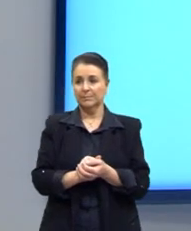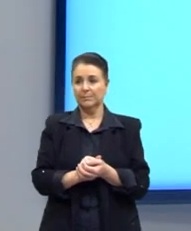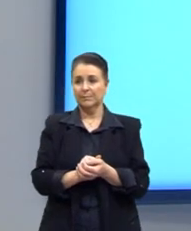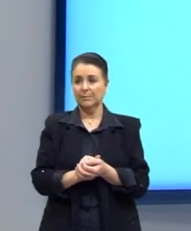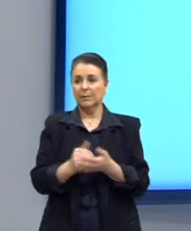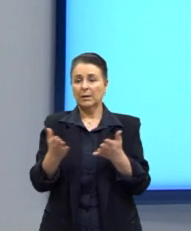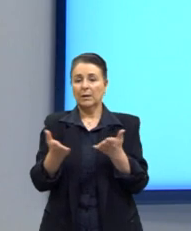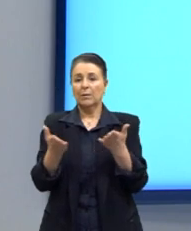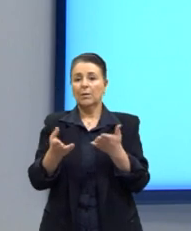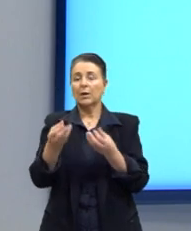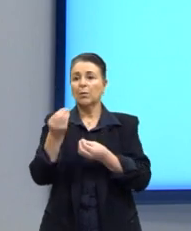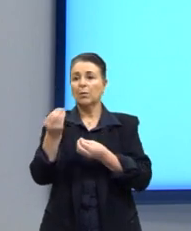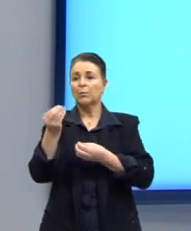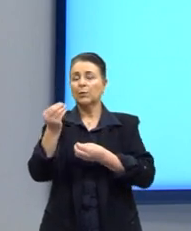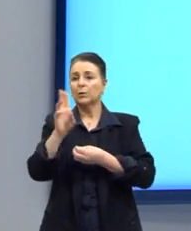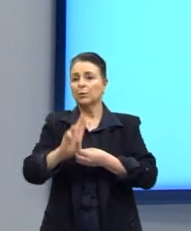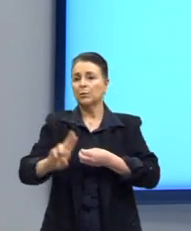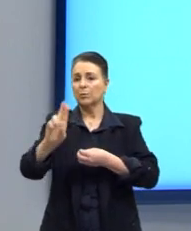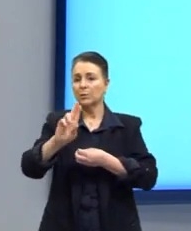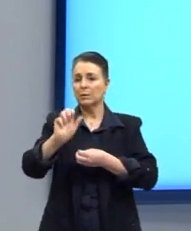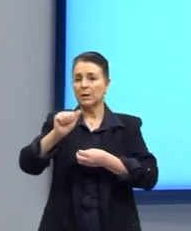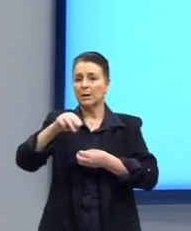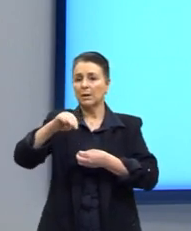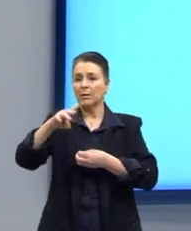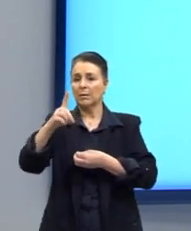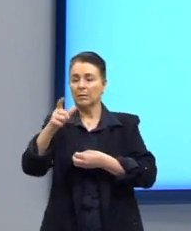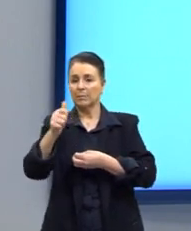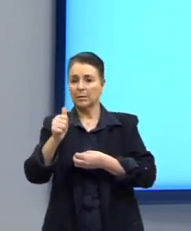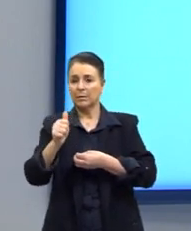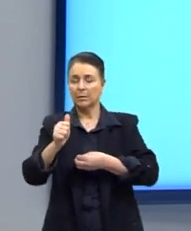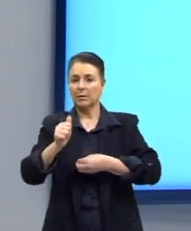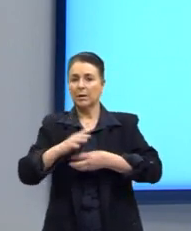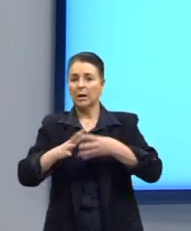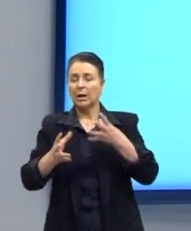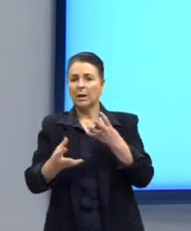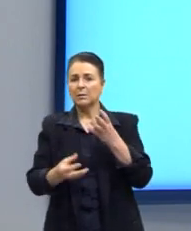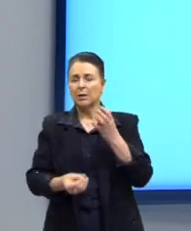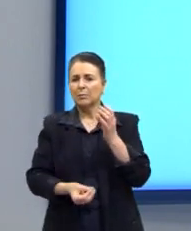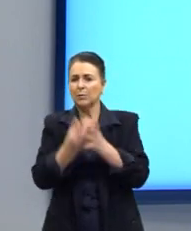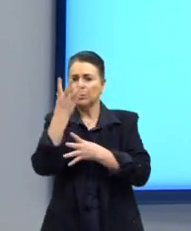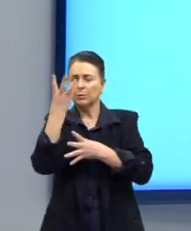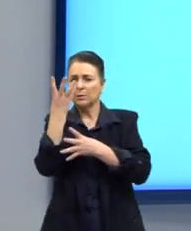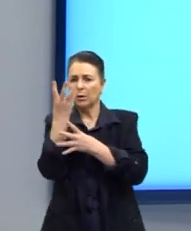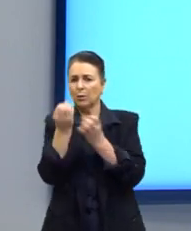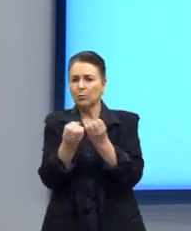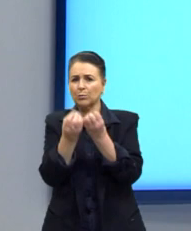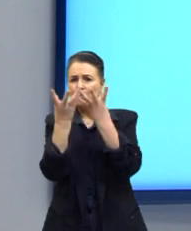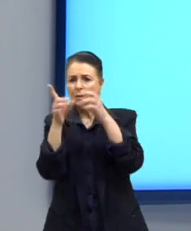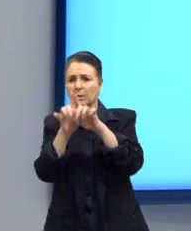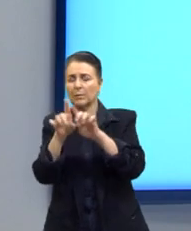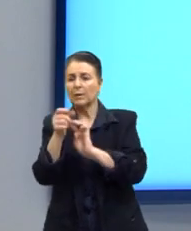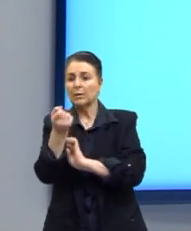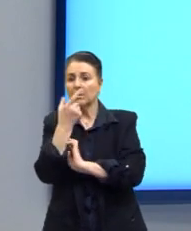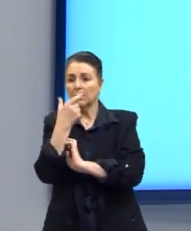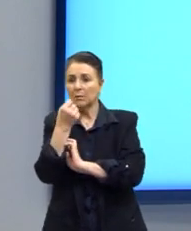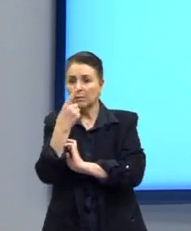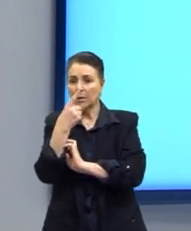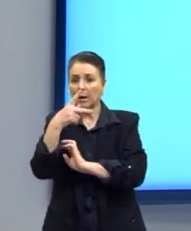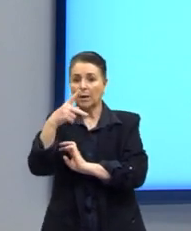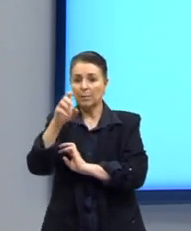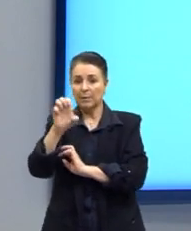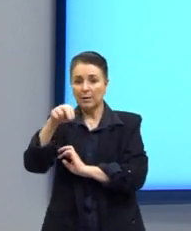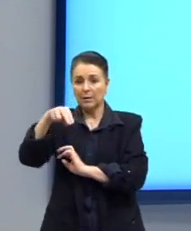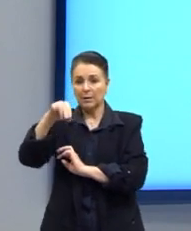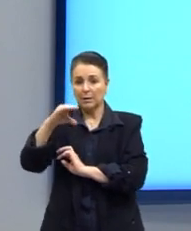A aplicação, elas são muito utilizadas em produção de explosivos, produção de medicamentos como a penicilina, que é bem